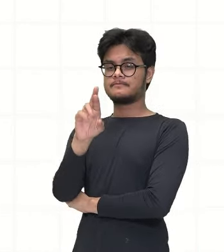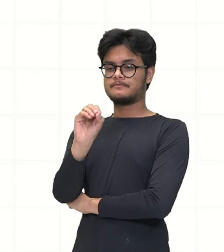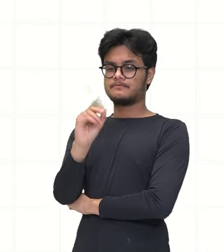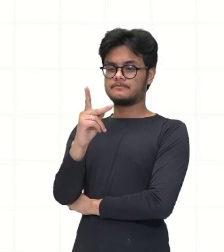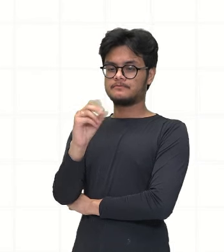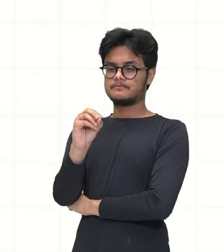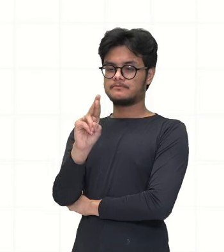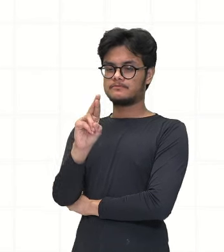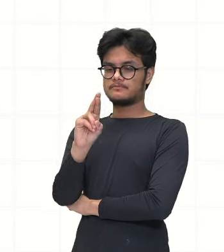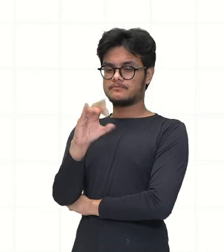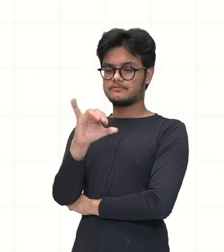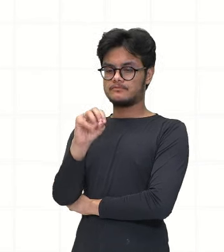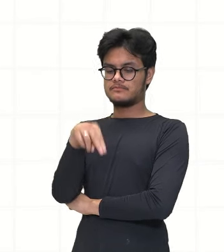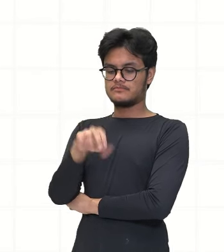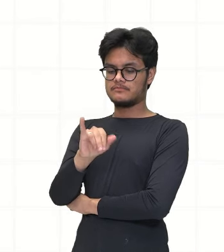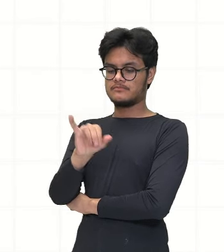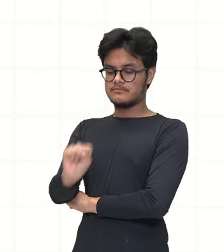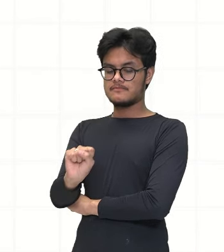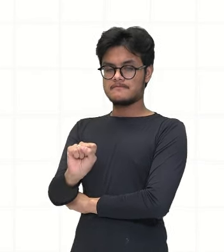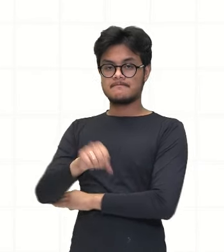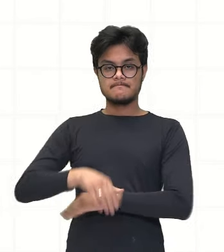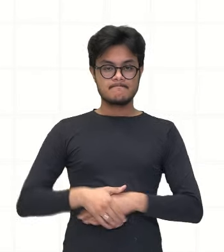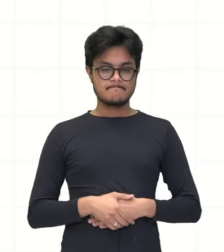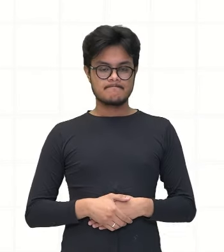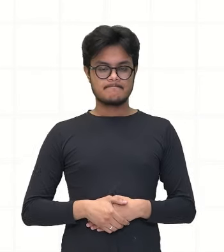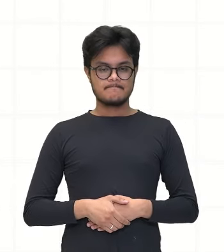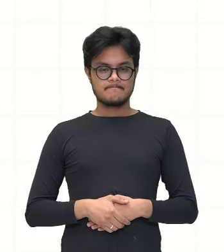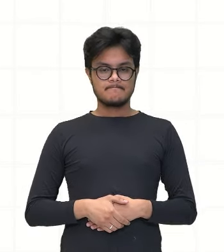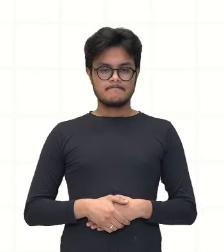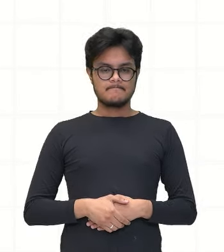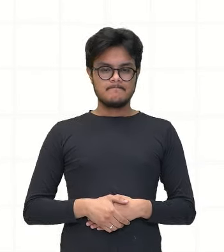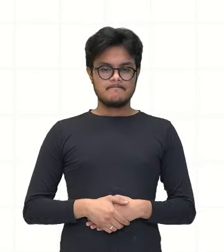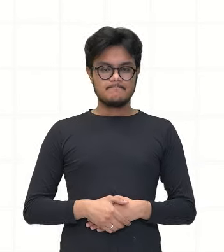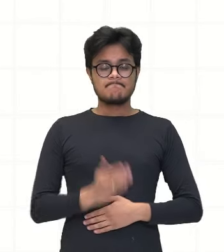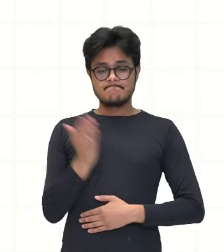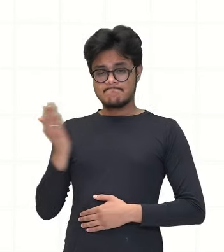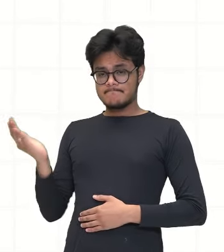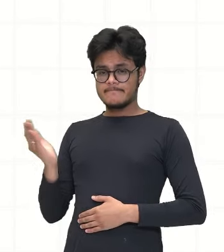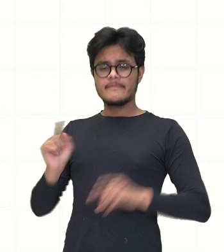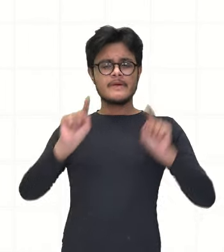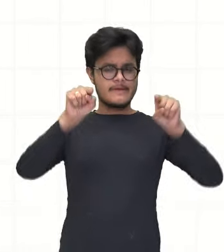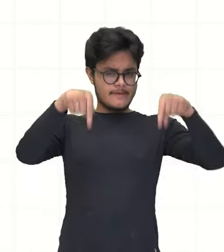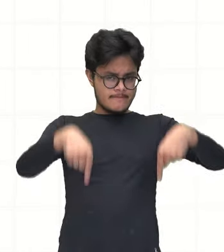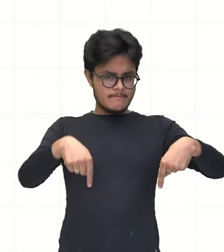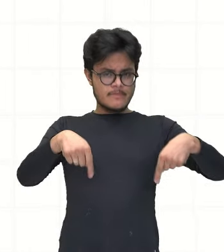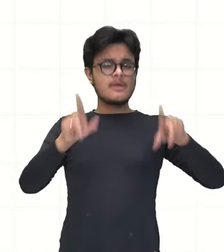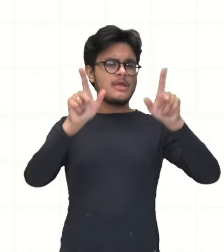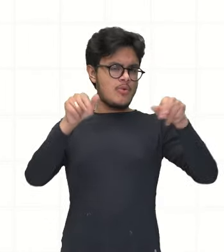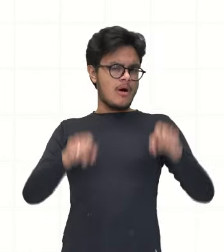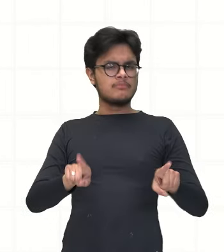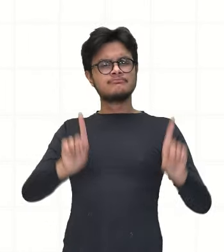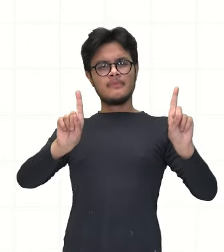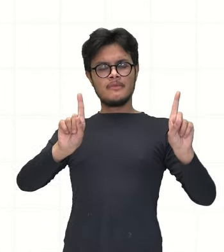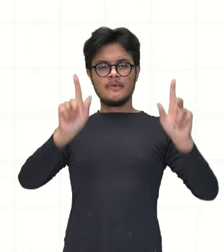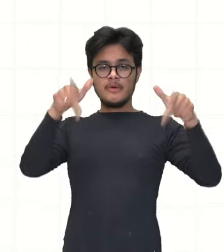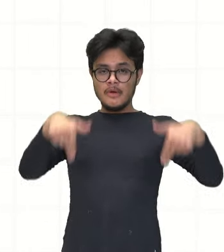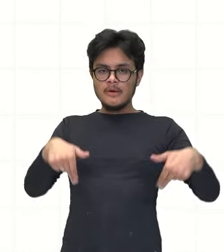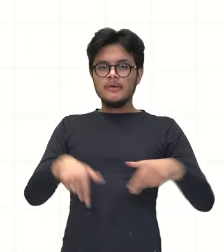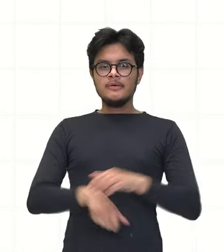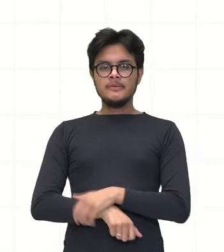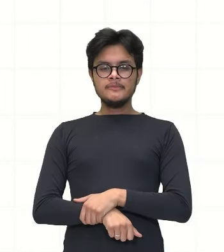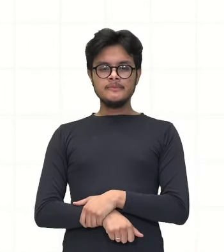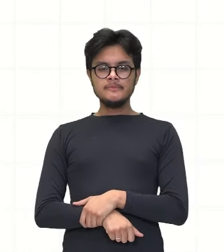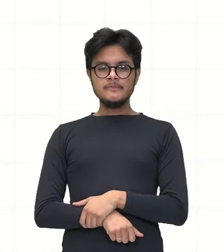duas setas para baixo estão indicando que as duas grandezas estão também variando aí na mesma